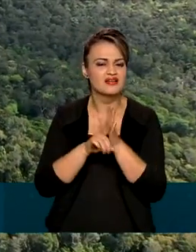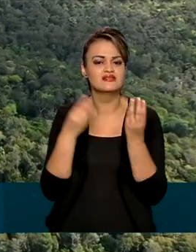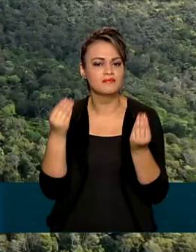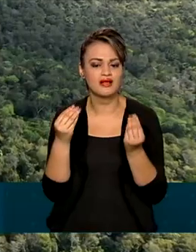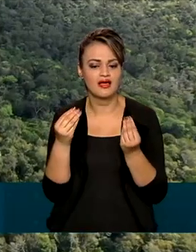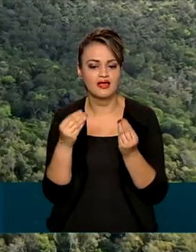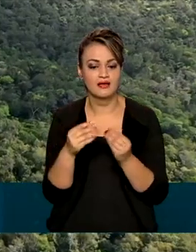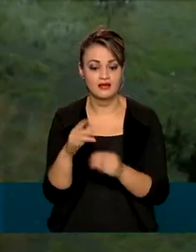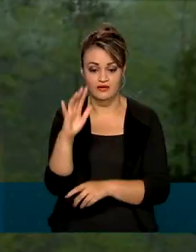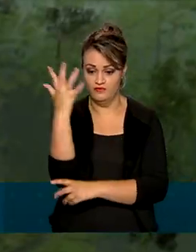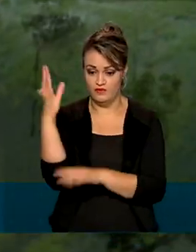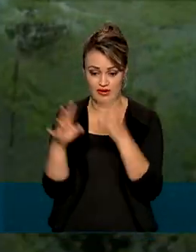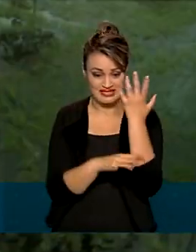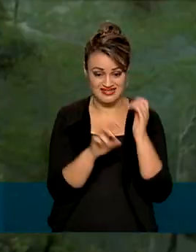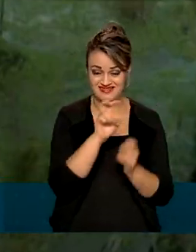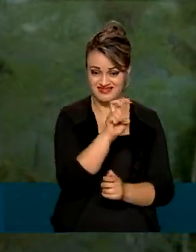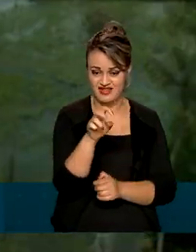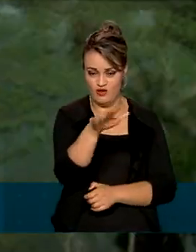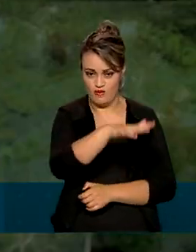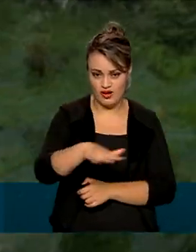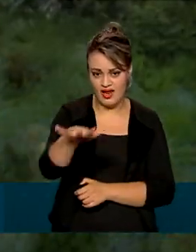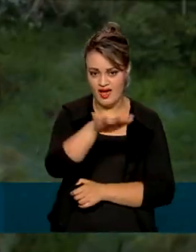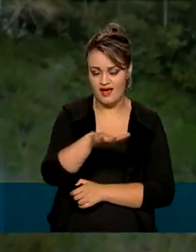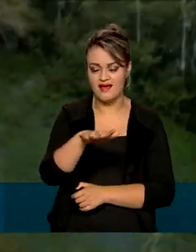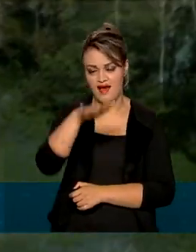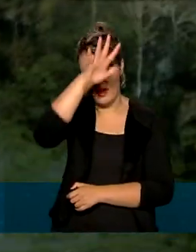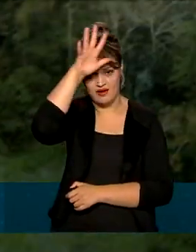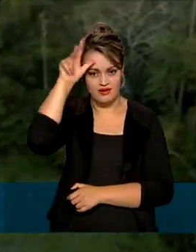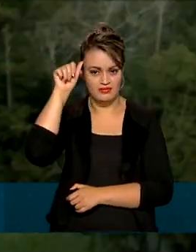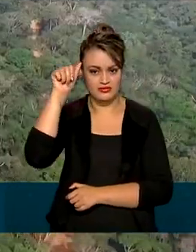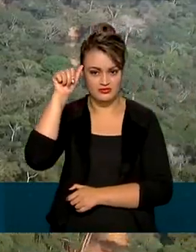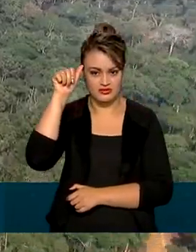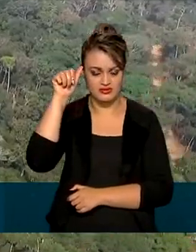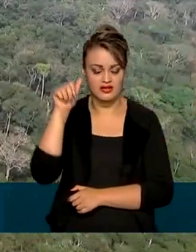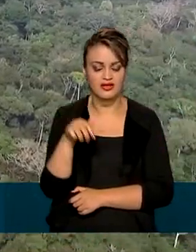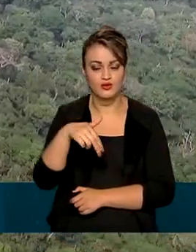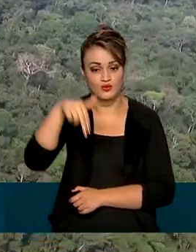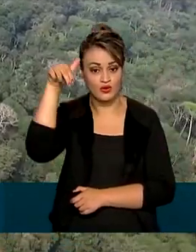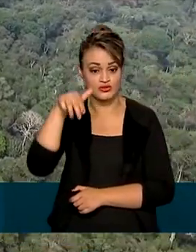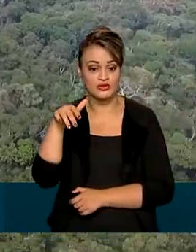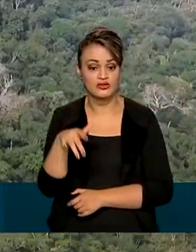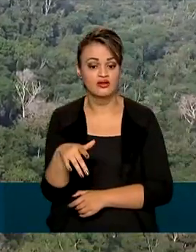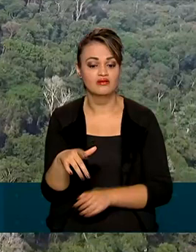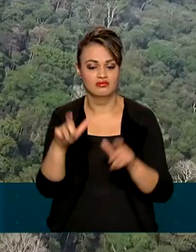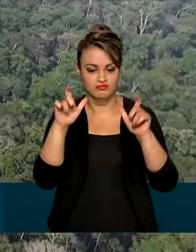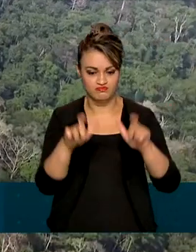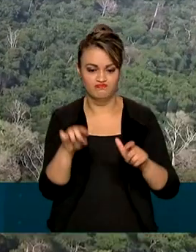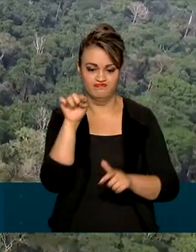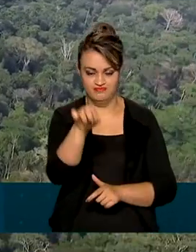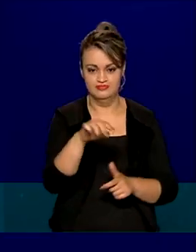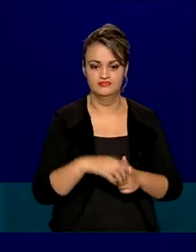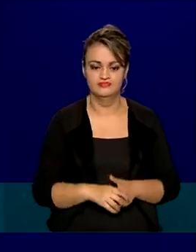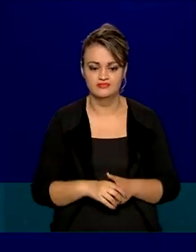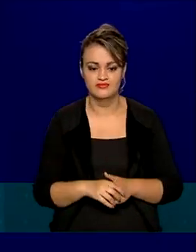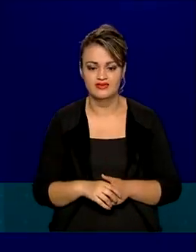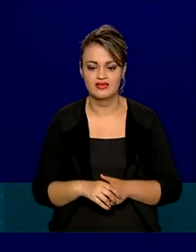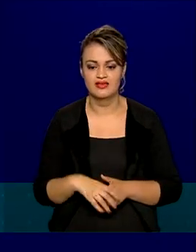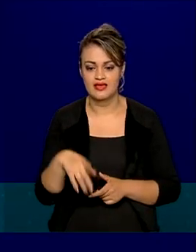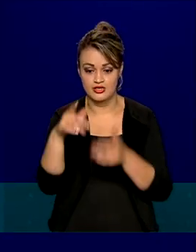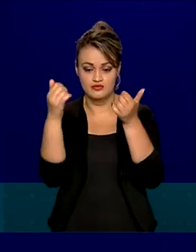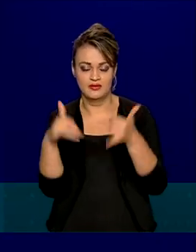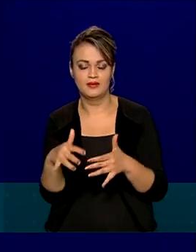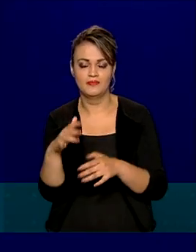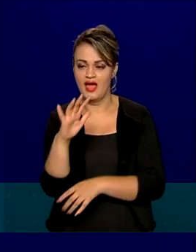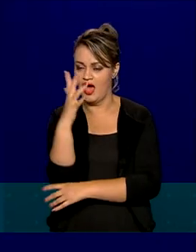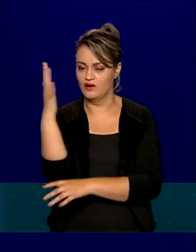em cinco florestas públicas federais na região norte, todas localizadas no Amazonas. A Floresta